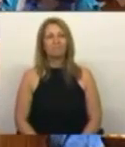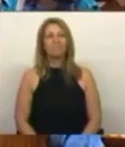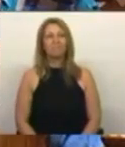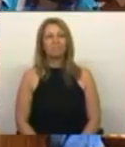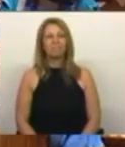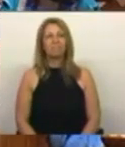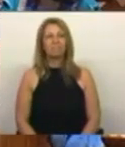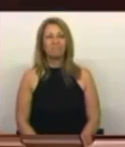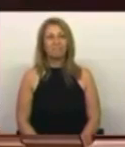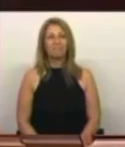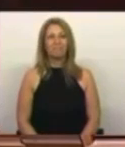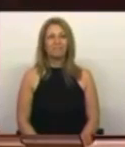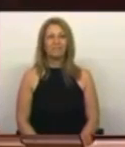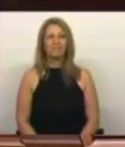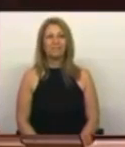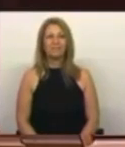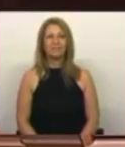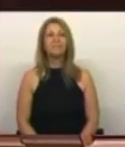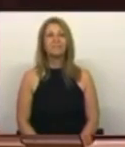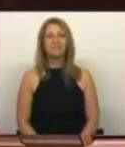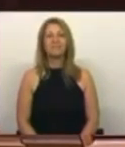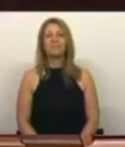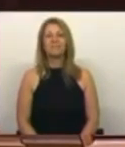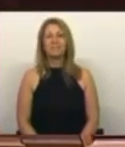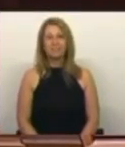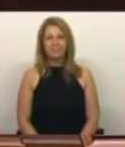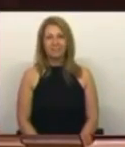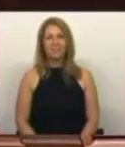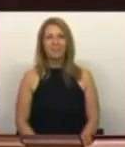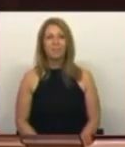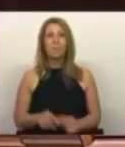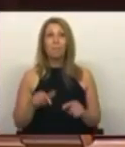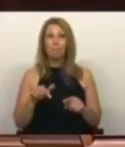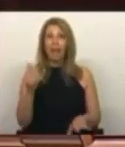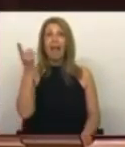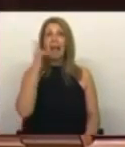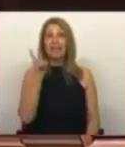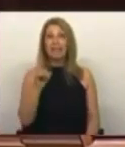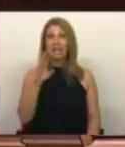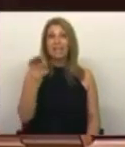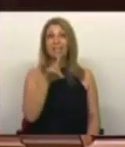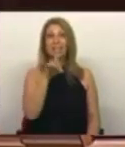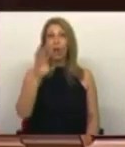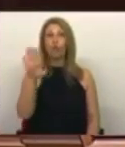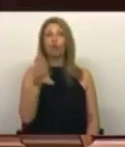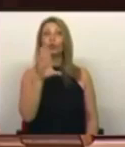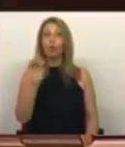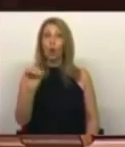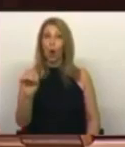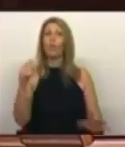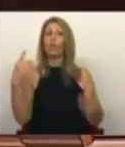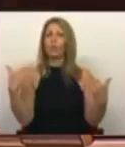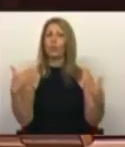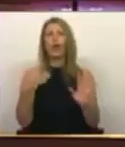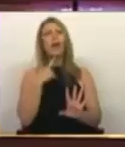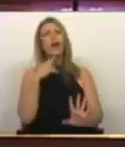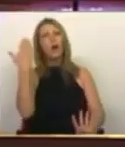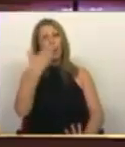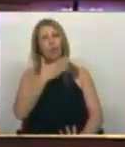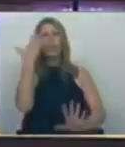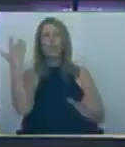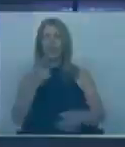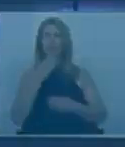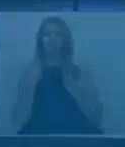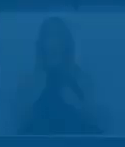Isto um grande... Isto o dia de São João é, de facto, o grande dia. Ora bom, para uma